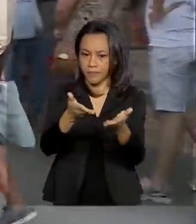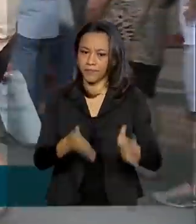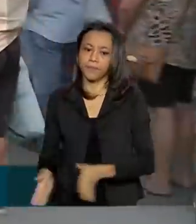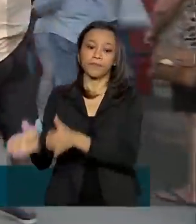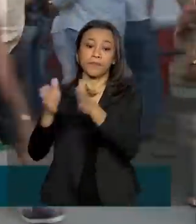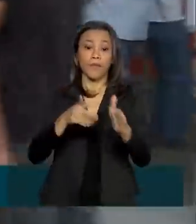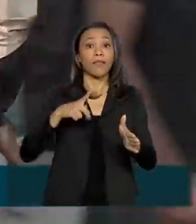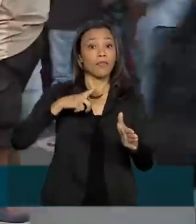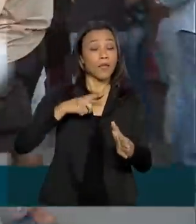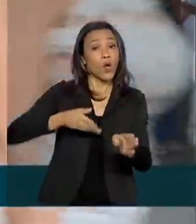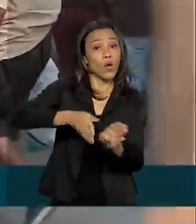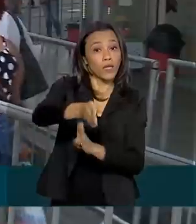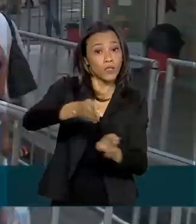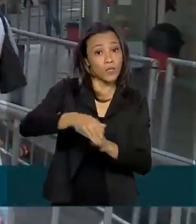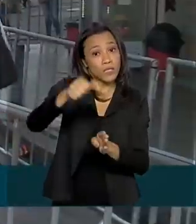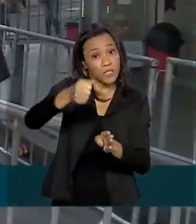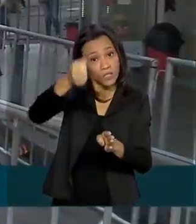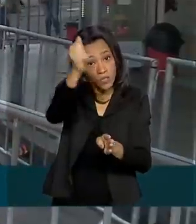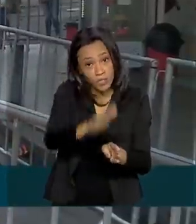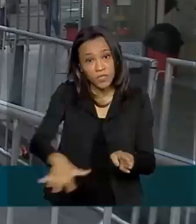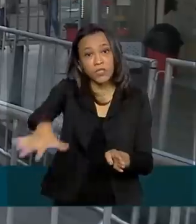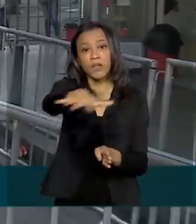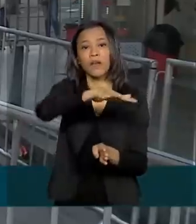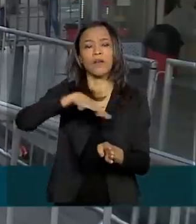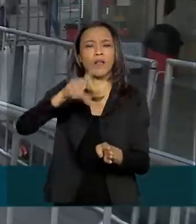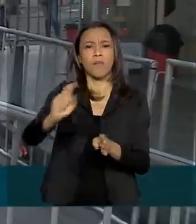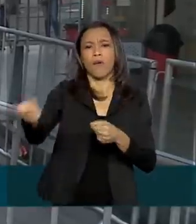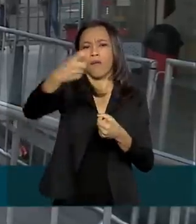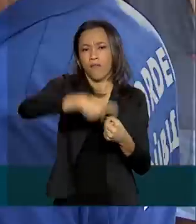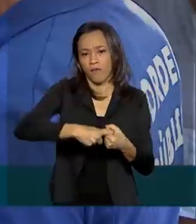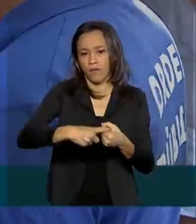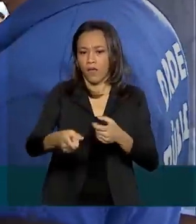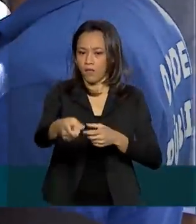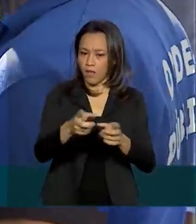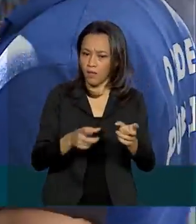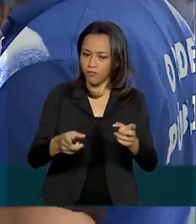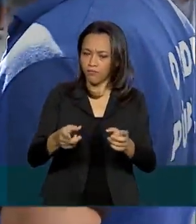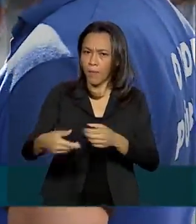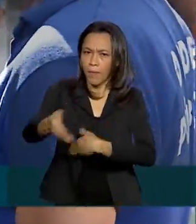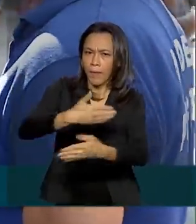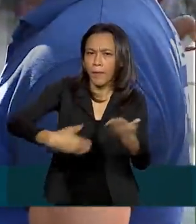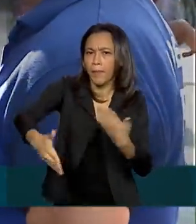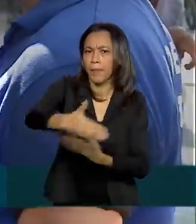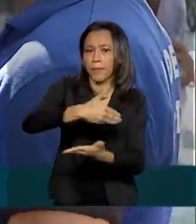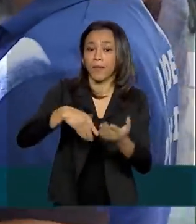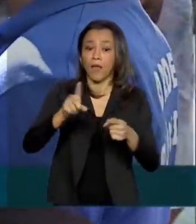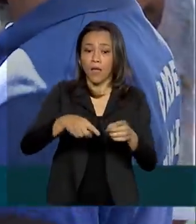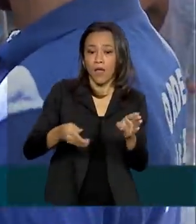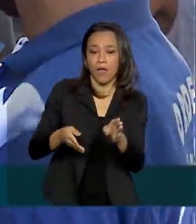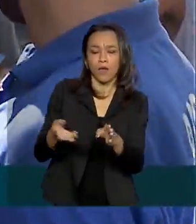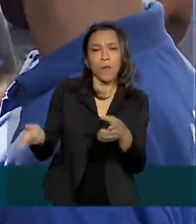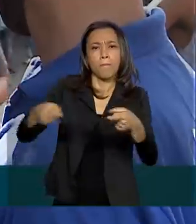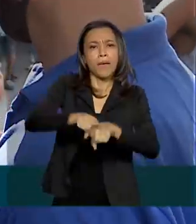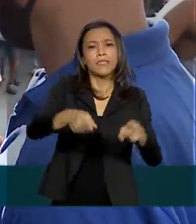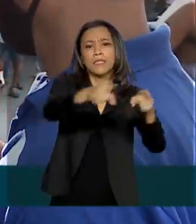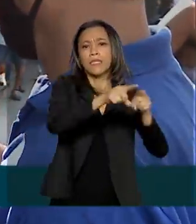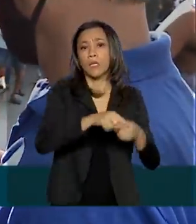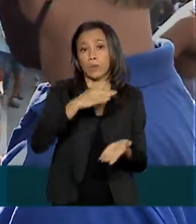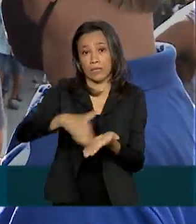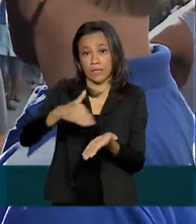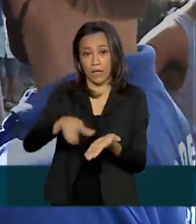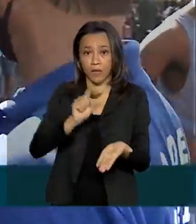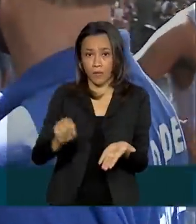gerais para balizar a retomada de atividades econômicas em todo o país. O documento foi construído em parceria com os secretários estaduais e